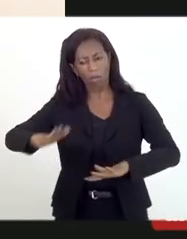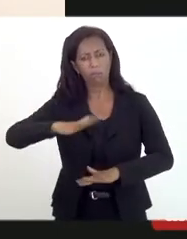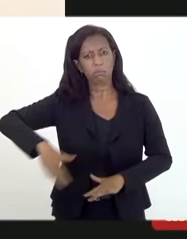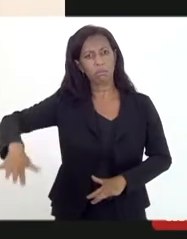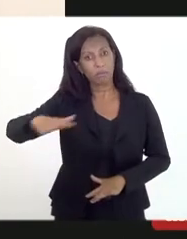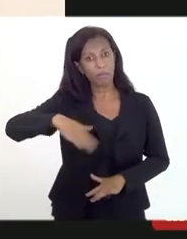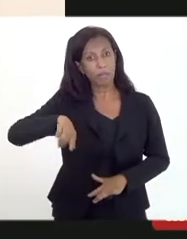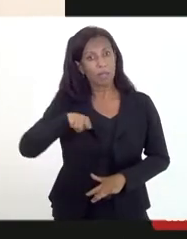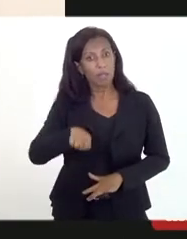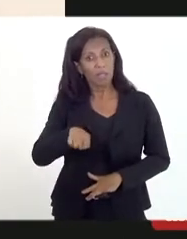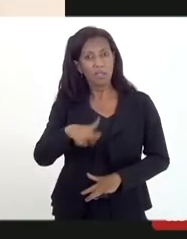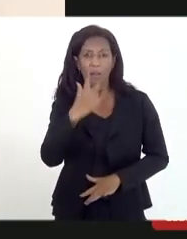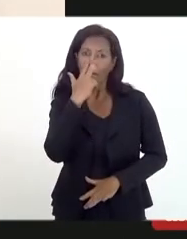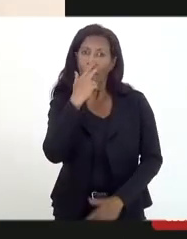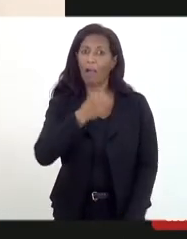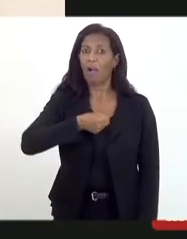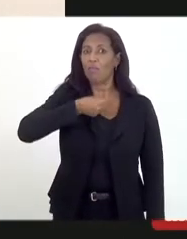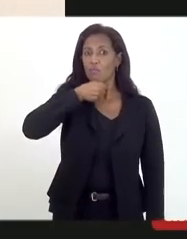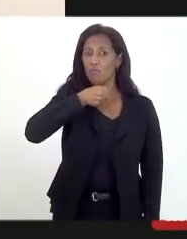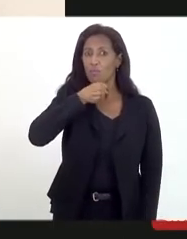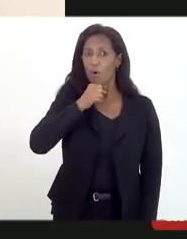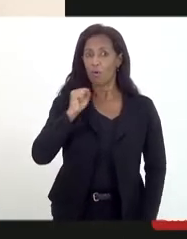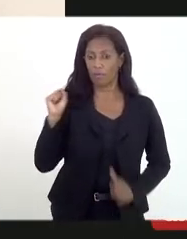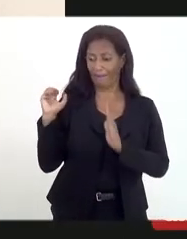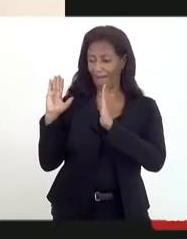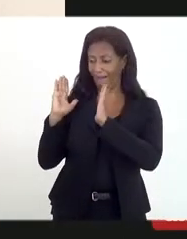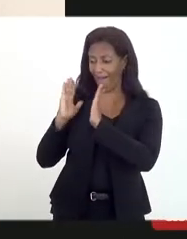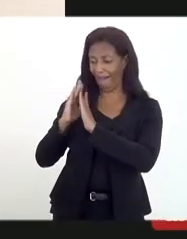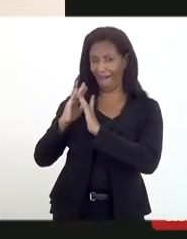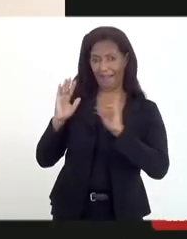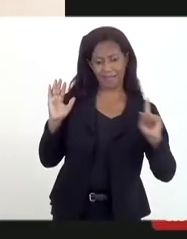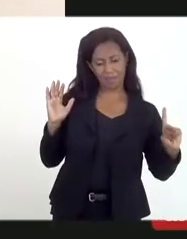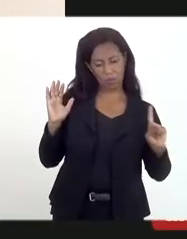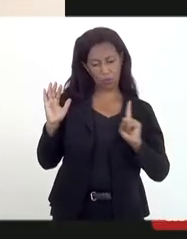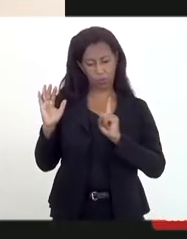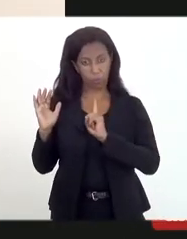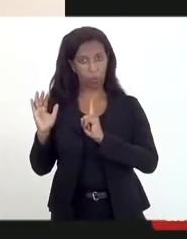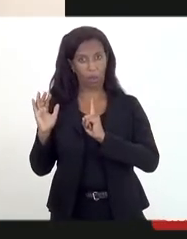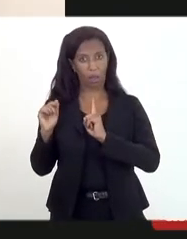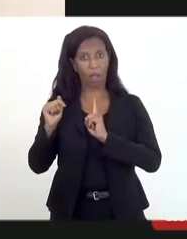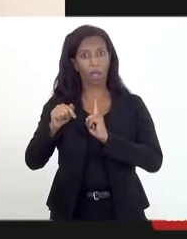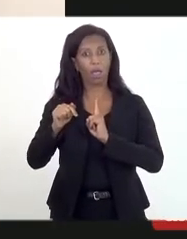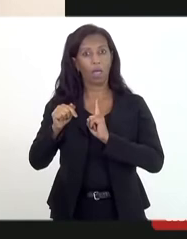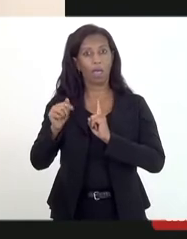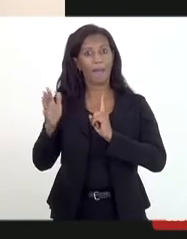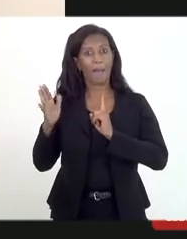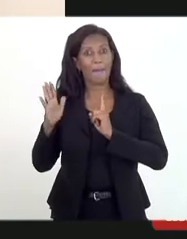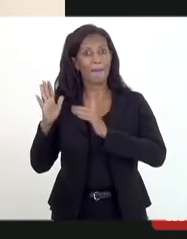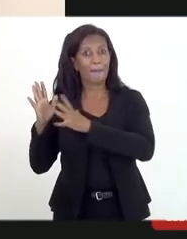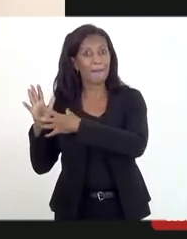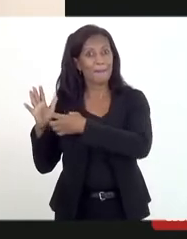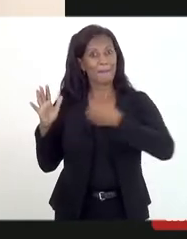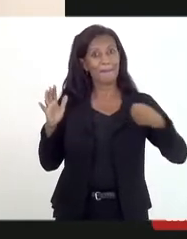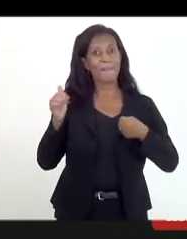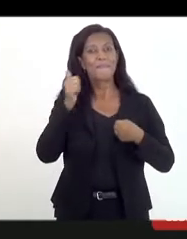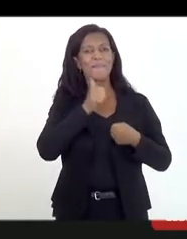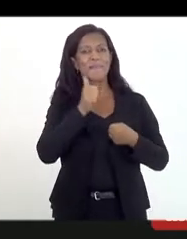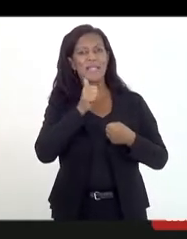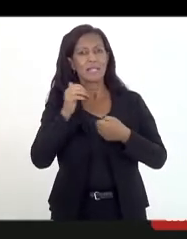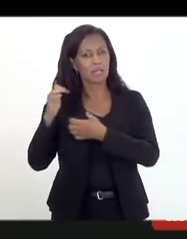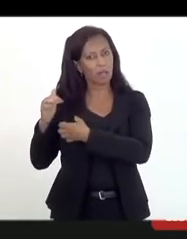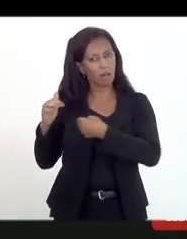que a avó da criança foi até a casa da Fabiana e pegou a menina e levou para casa